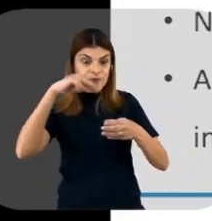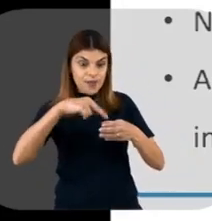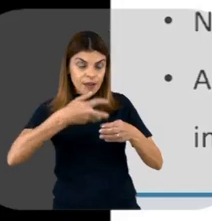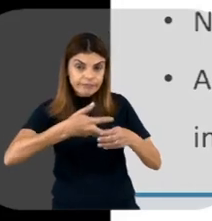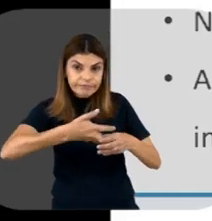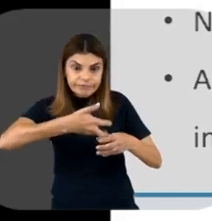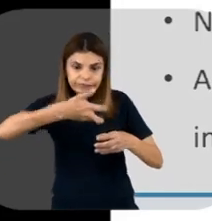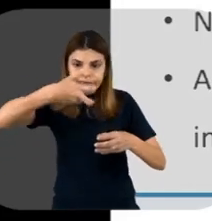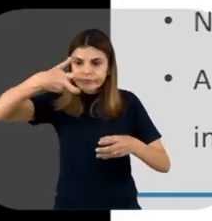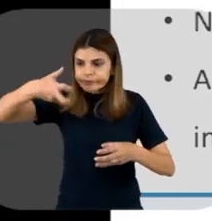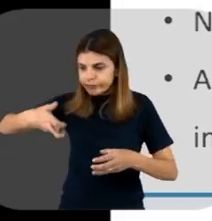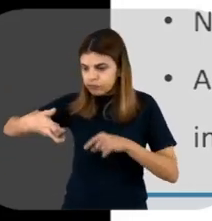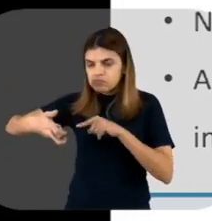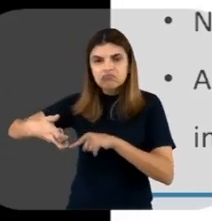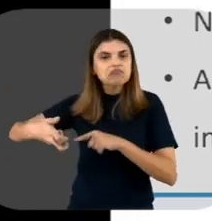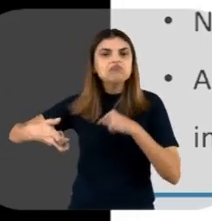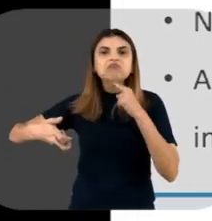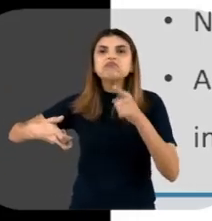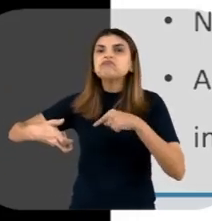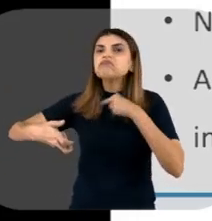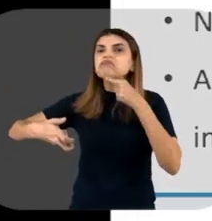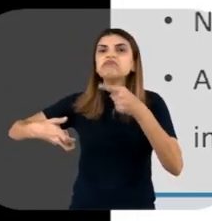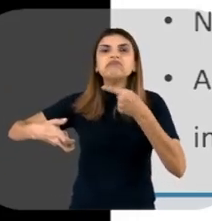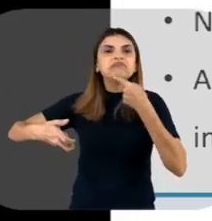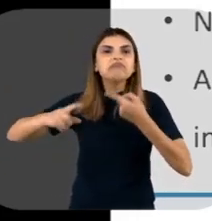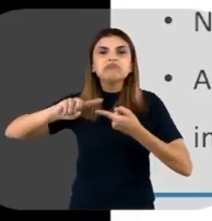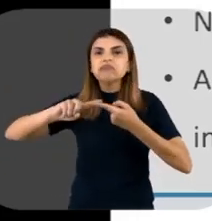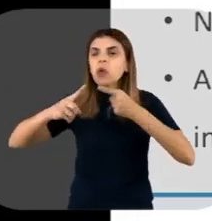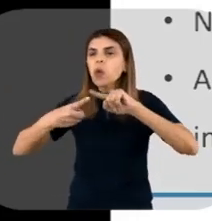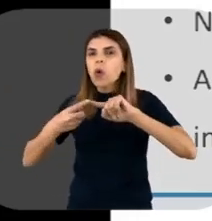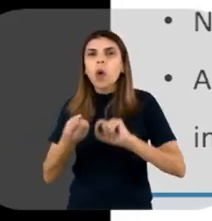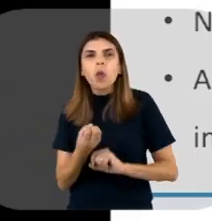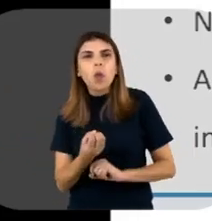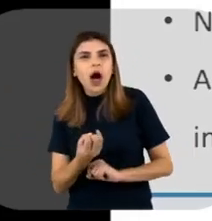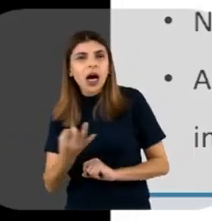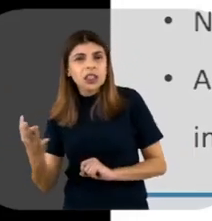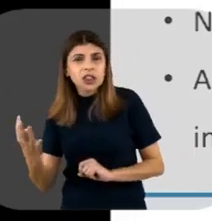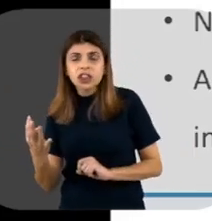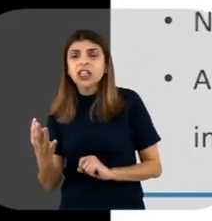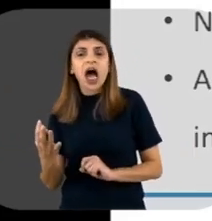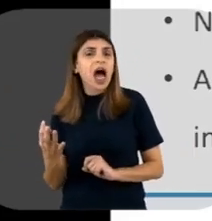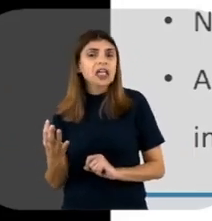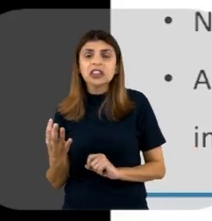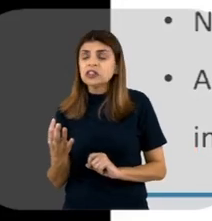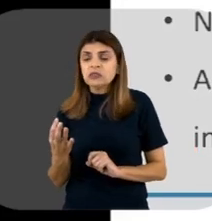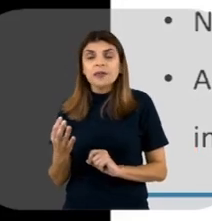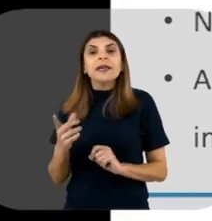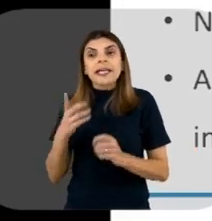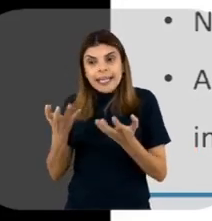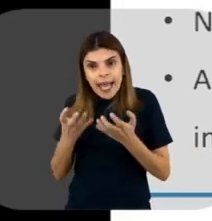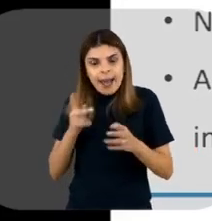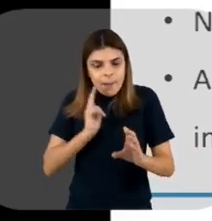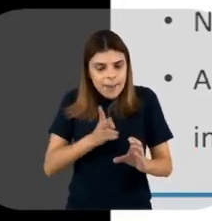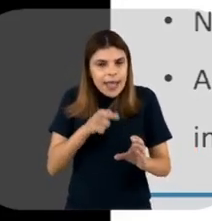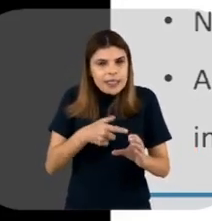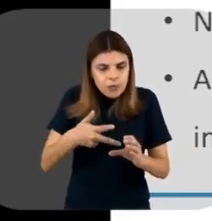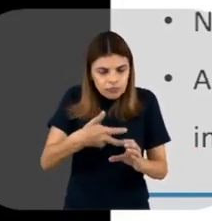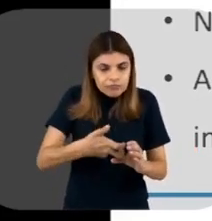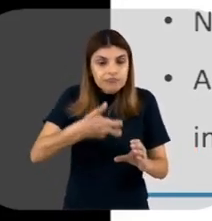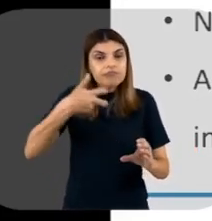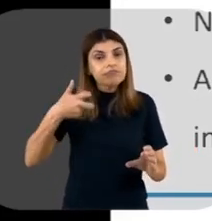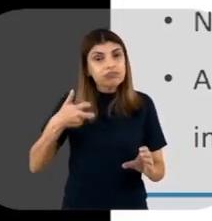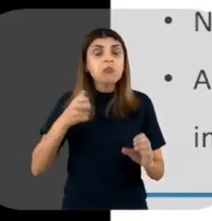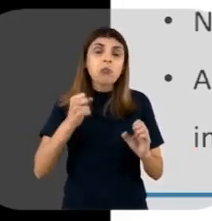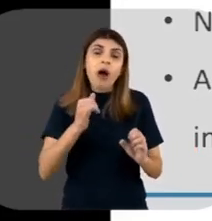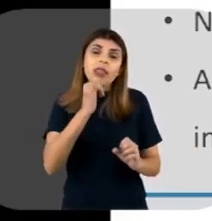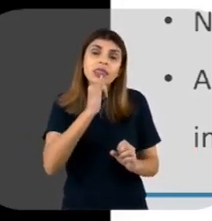plasmídio não expressa bem numa determinada linhagem celular, mas você quer trabalhar com aquela determinada linhagem. Então,